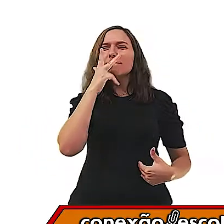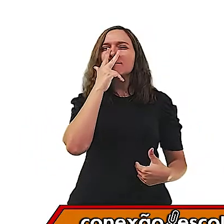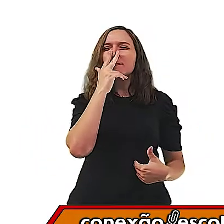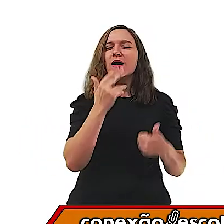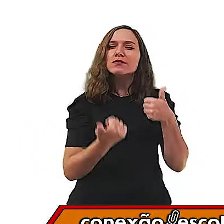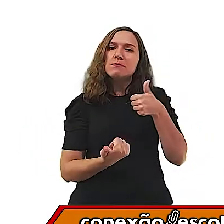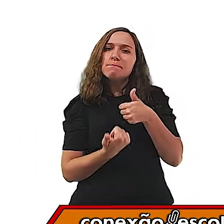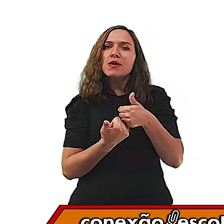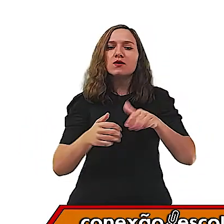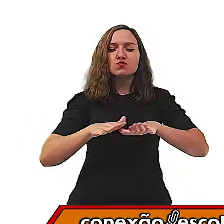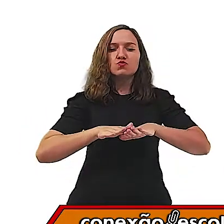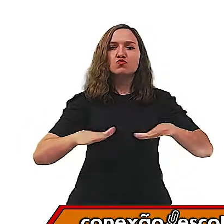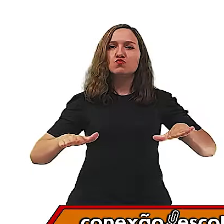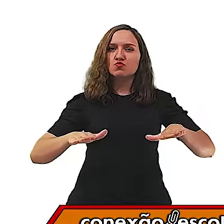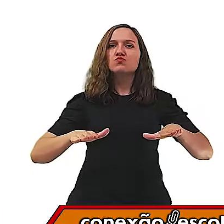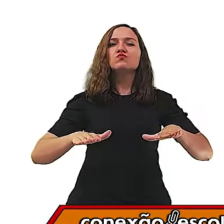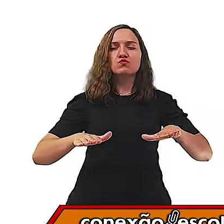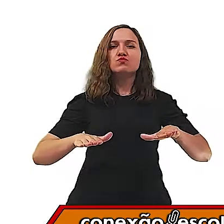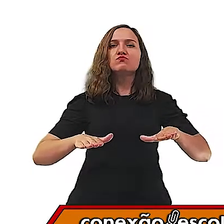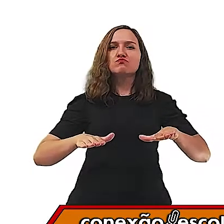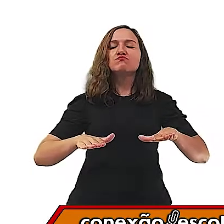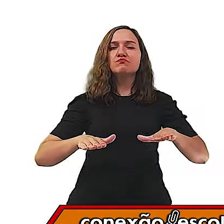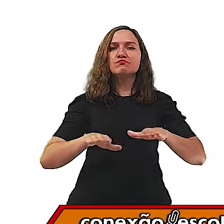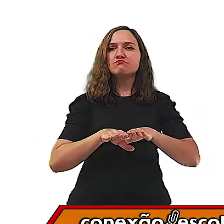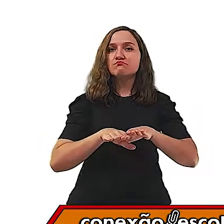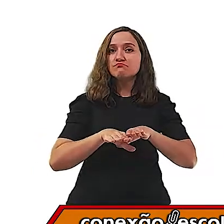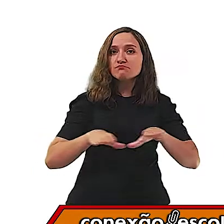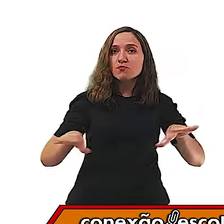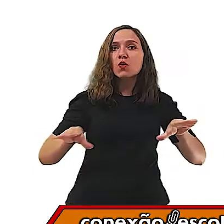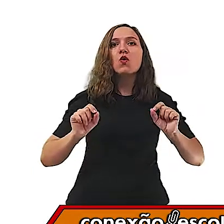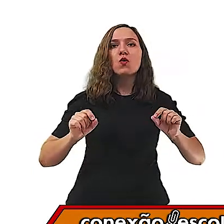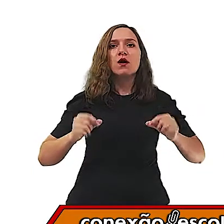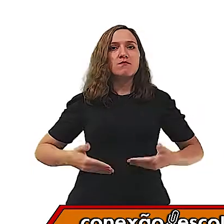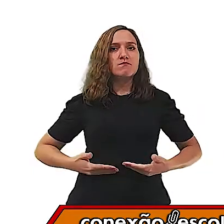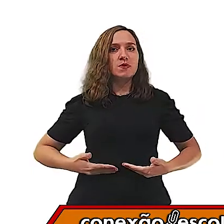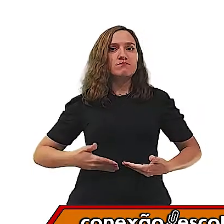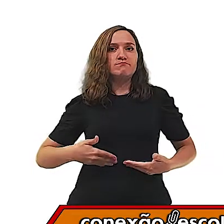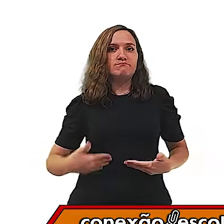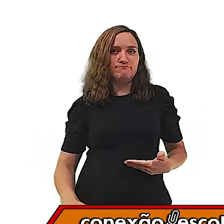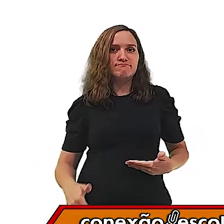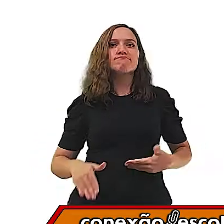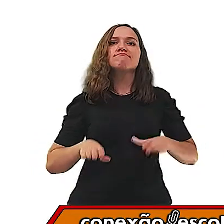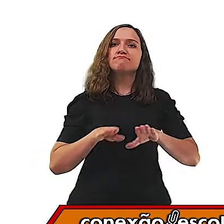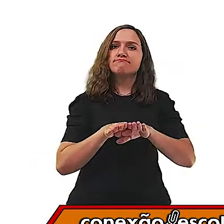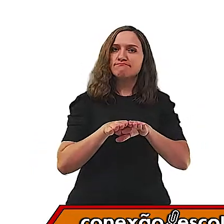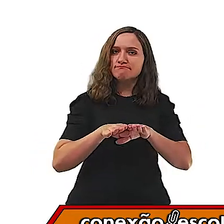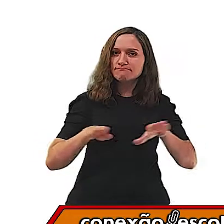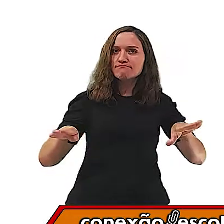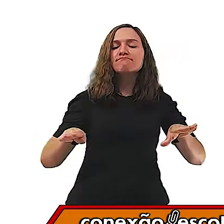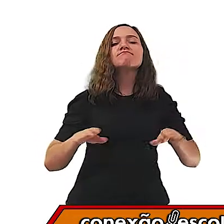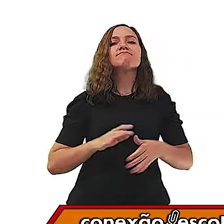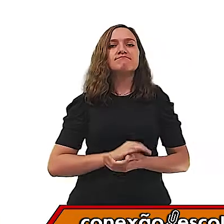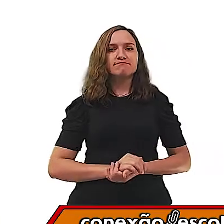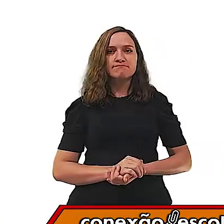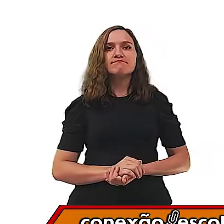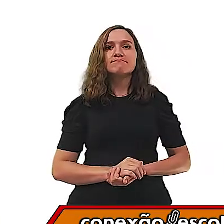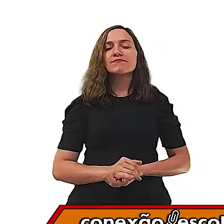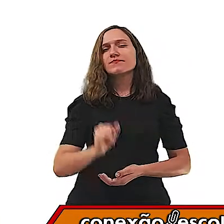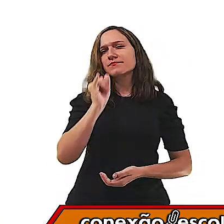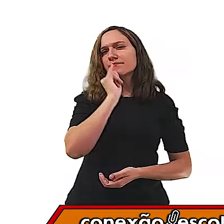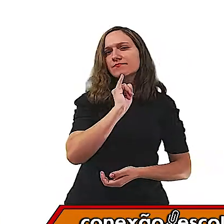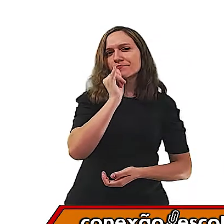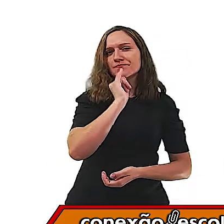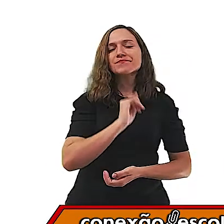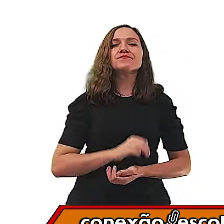próximo ao chão. Até que a altura do quadril seja alcançada. Por